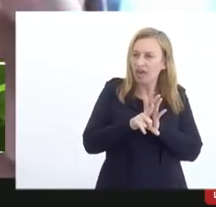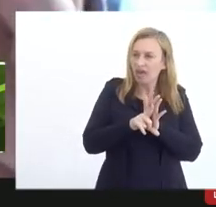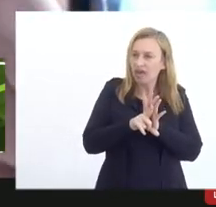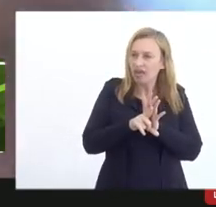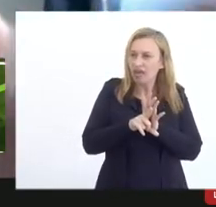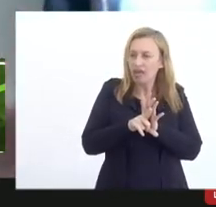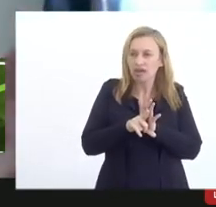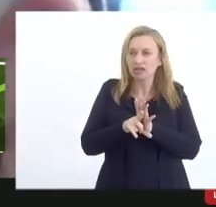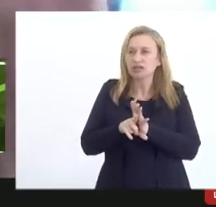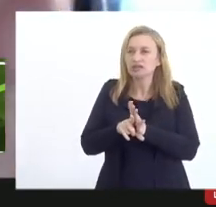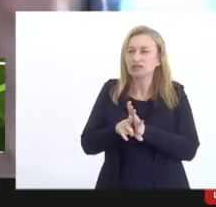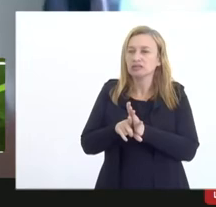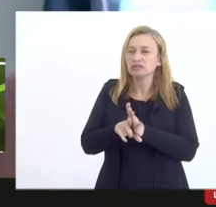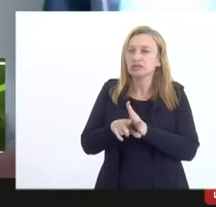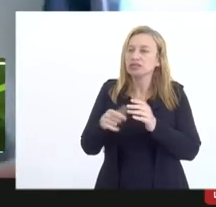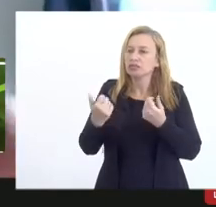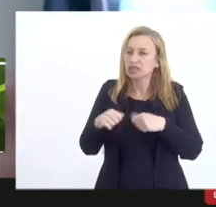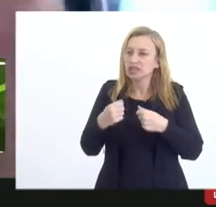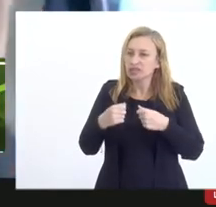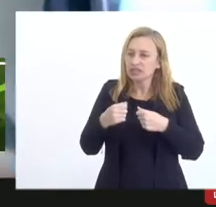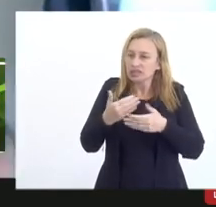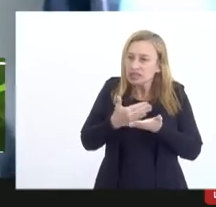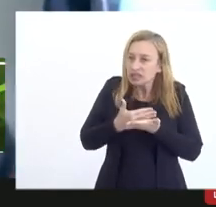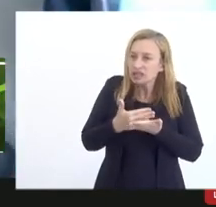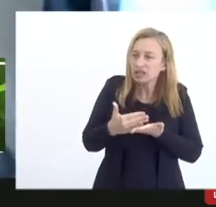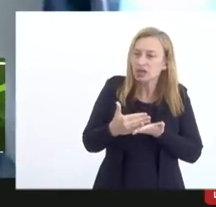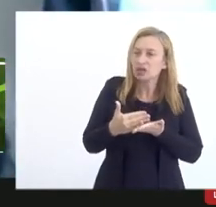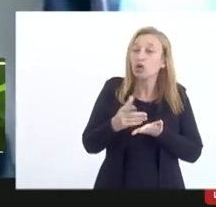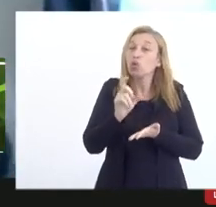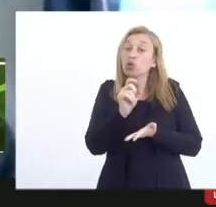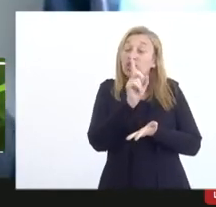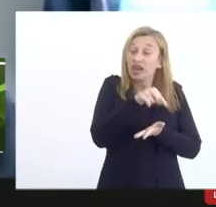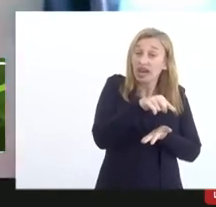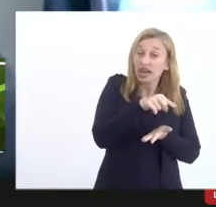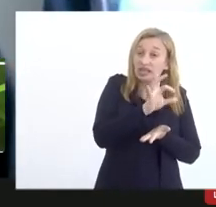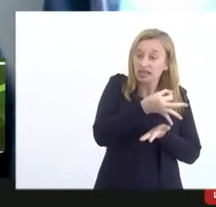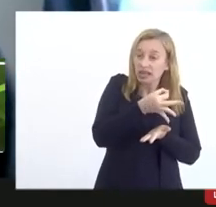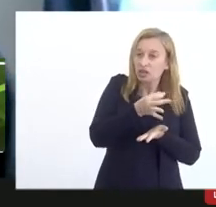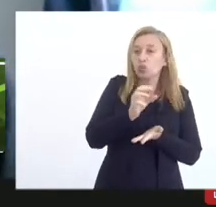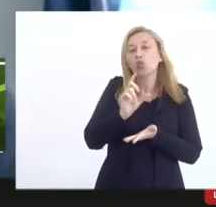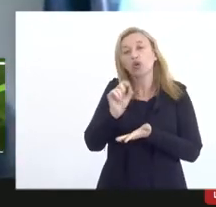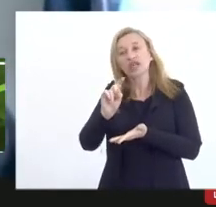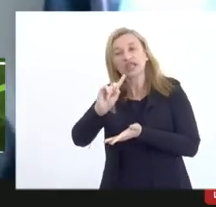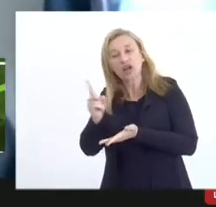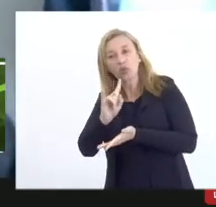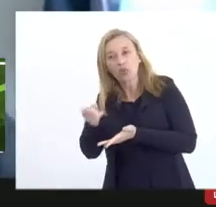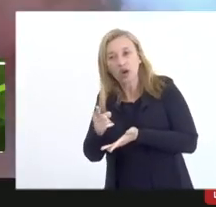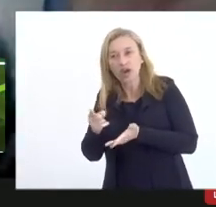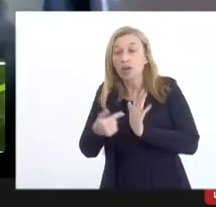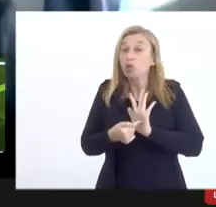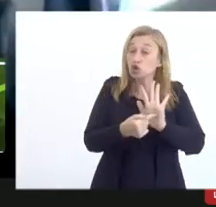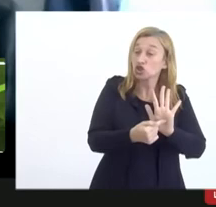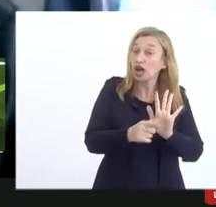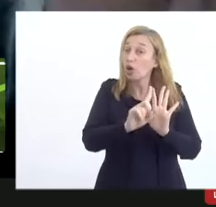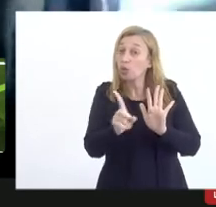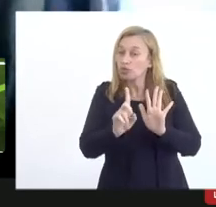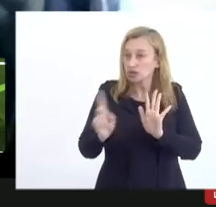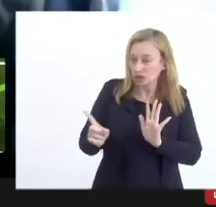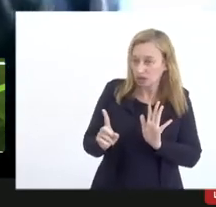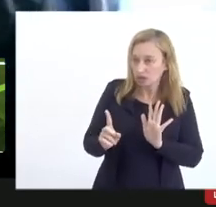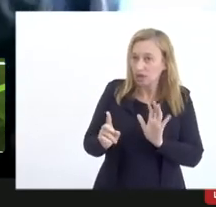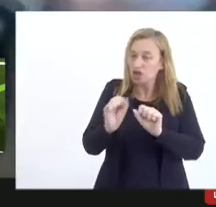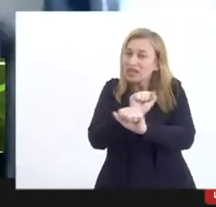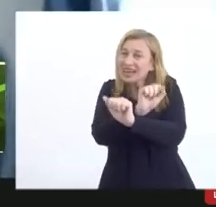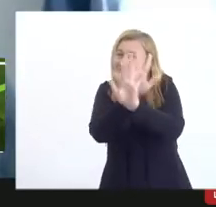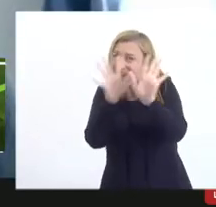o balizamento os princípios o que é o que não é autorizar a amostragem não autorizar determinar a